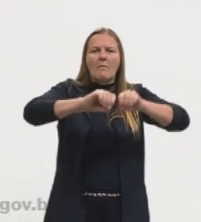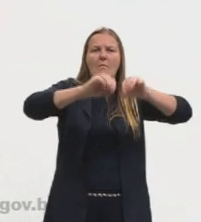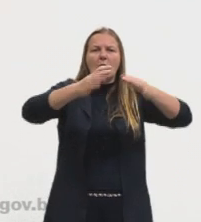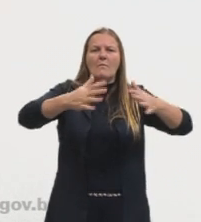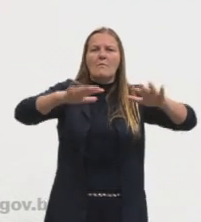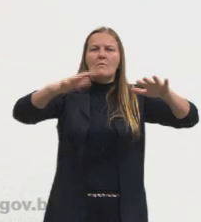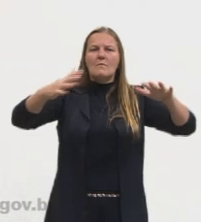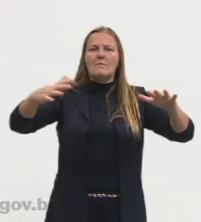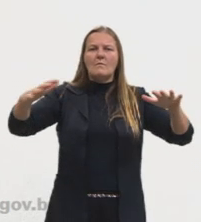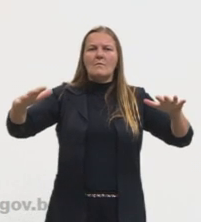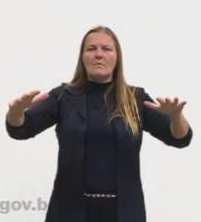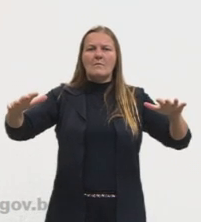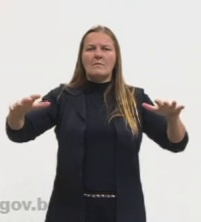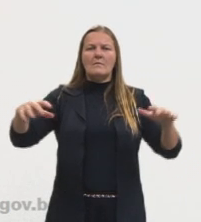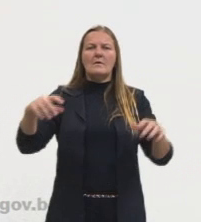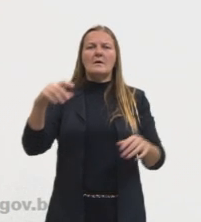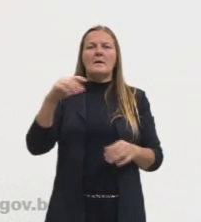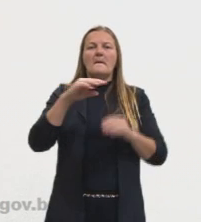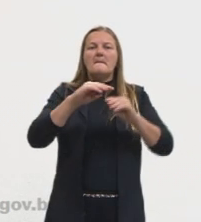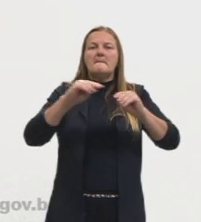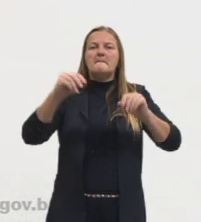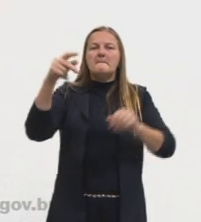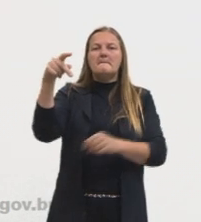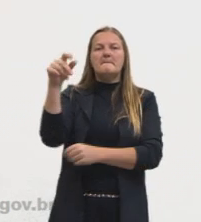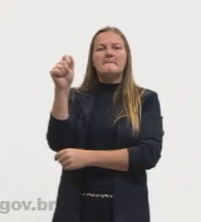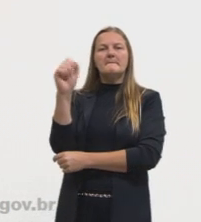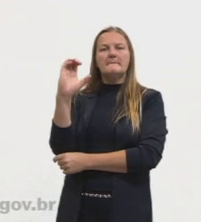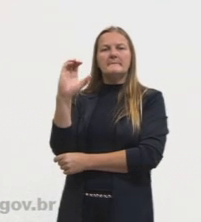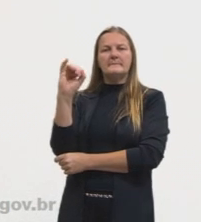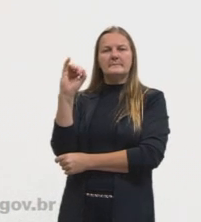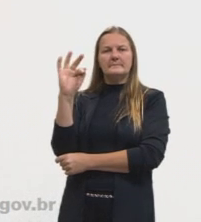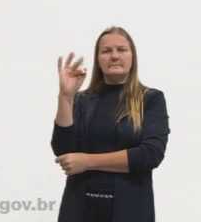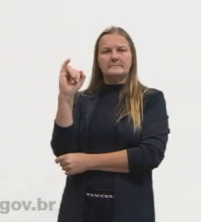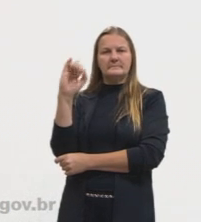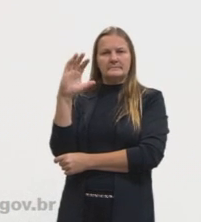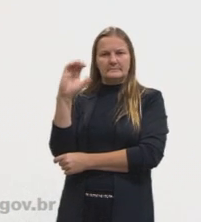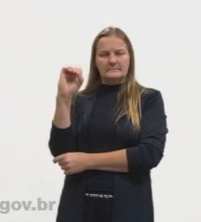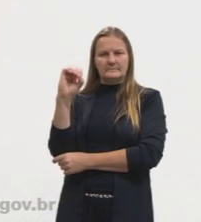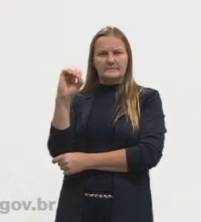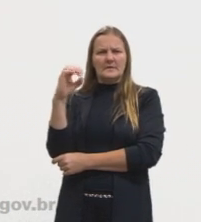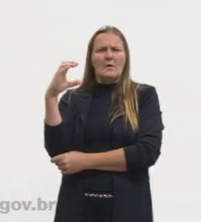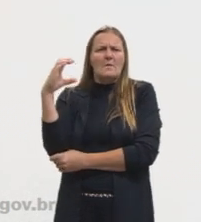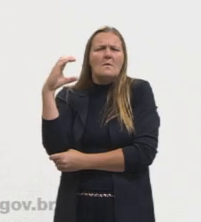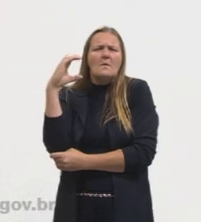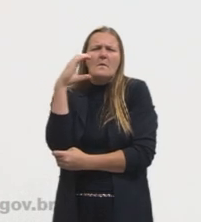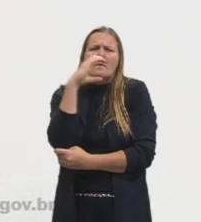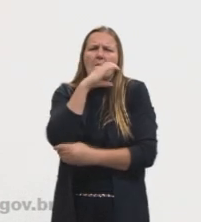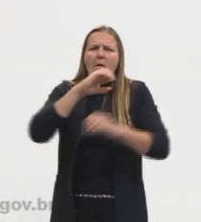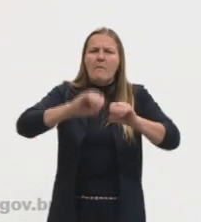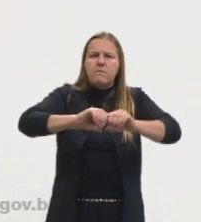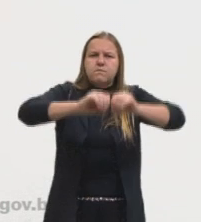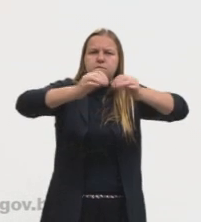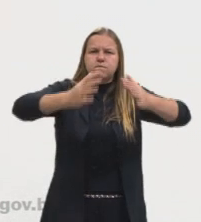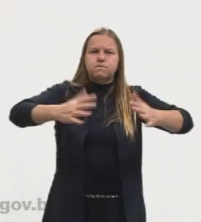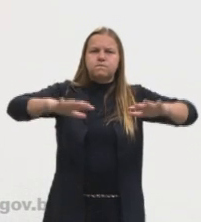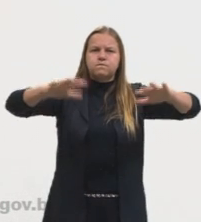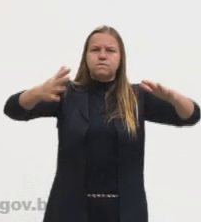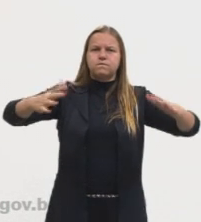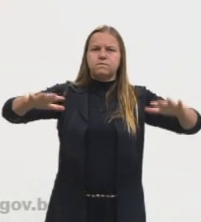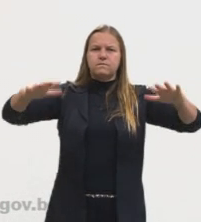né, dos superficiais do Oceano Pacífico, tá, gurizada? Então, o que acontece? Nós vimos que tem uma célula chamada,